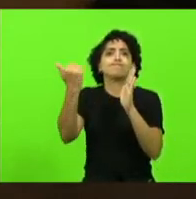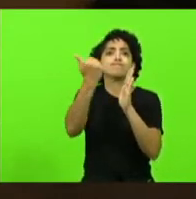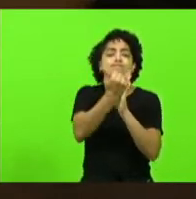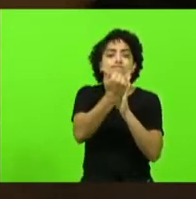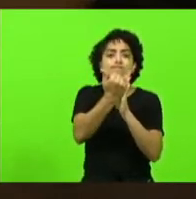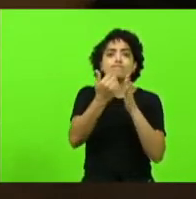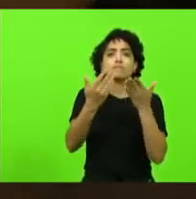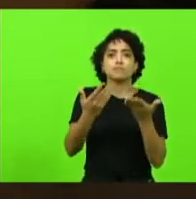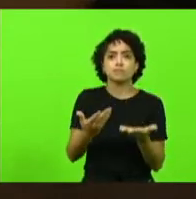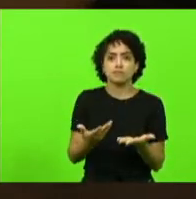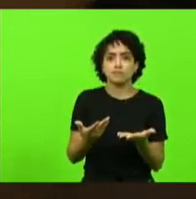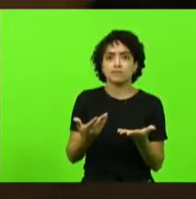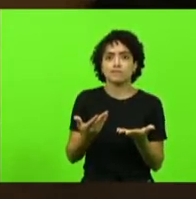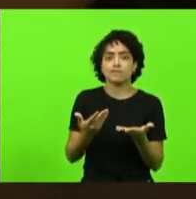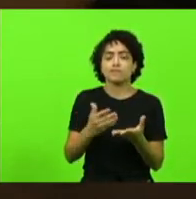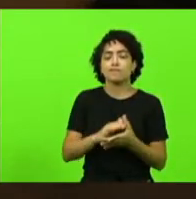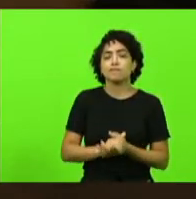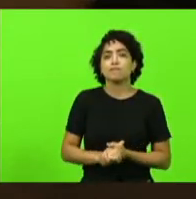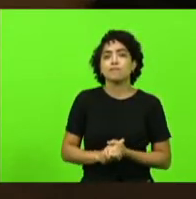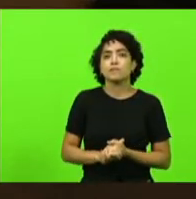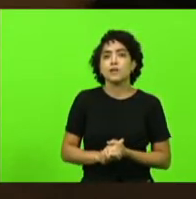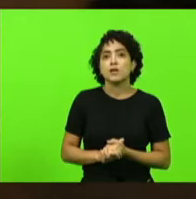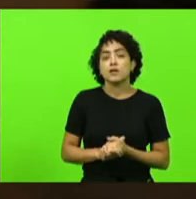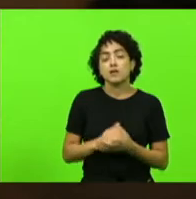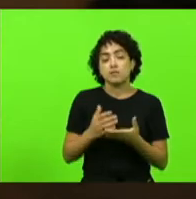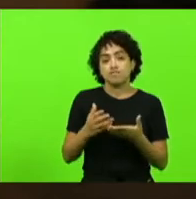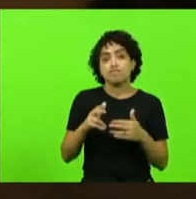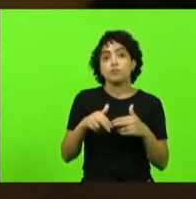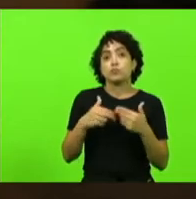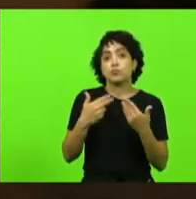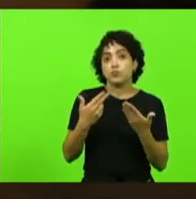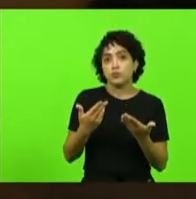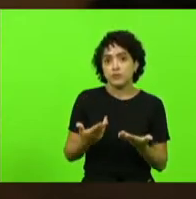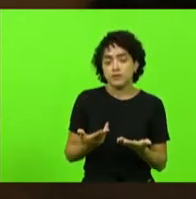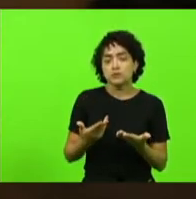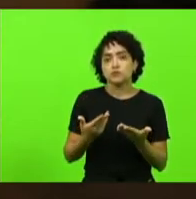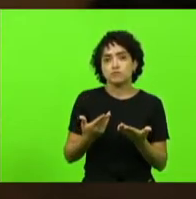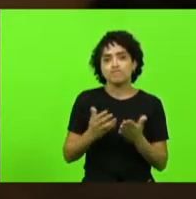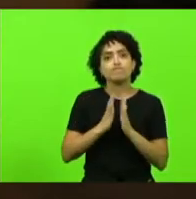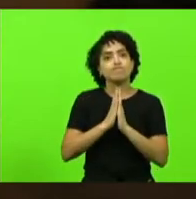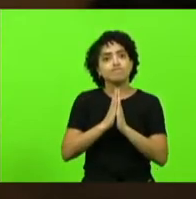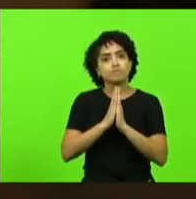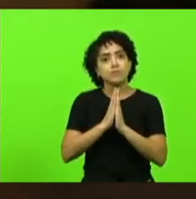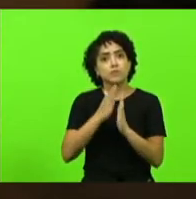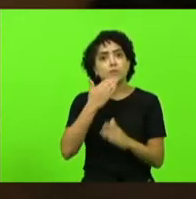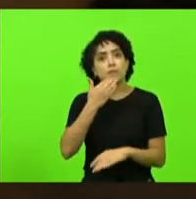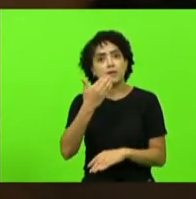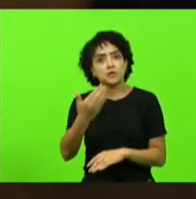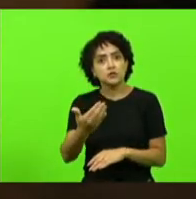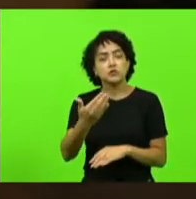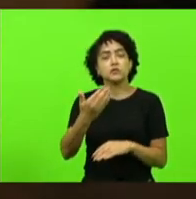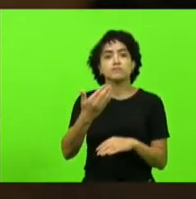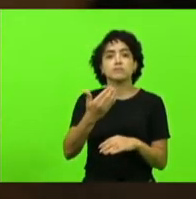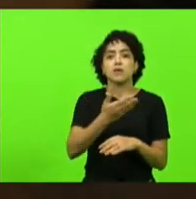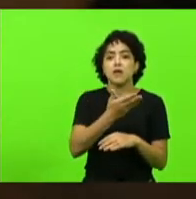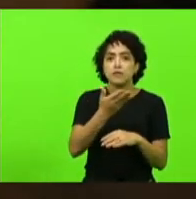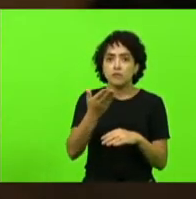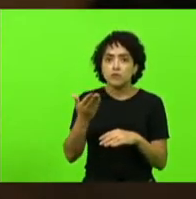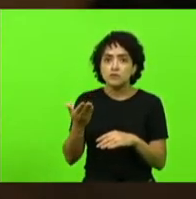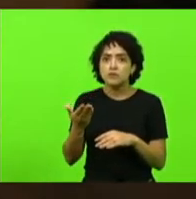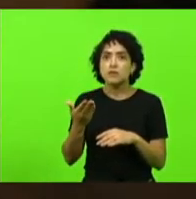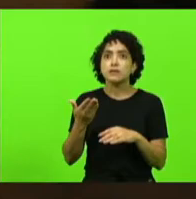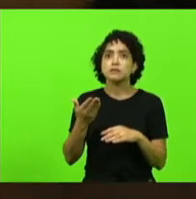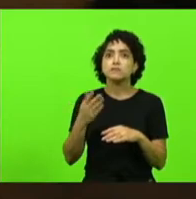intervencionismo por isso meu apelo constante diário é para que nós comecemos a ser